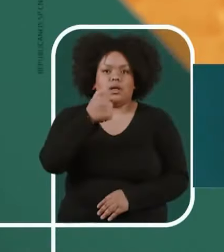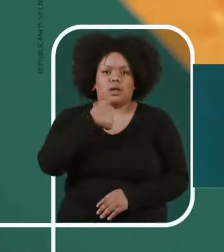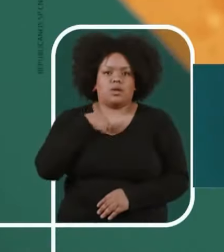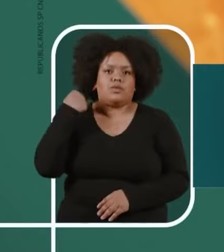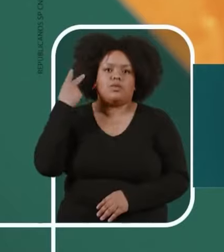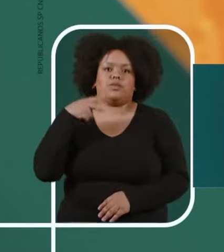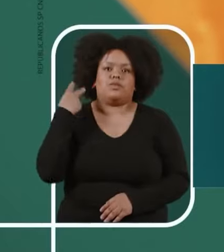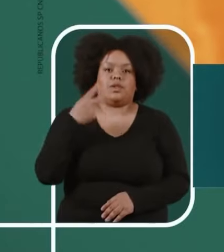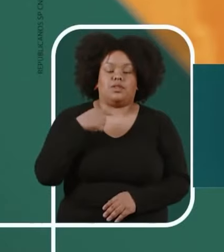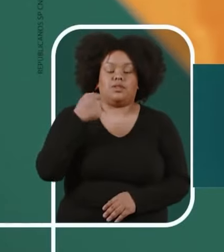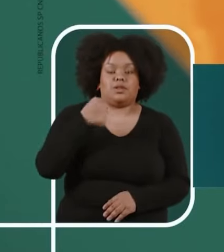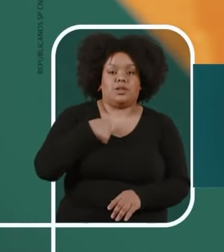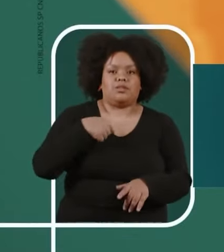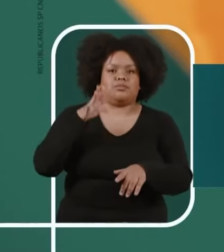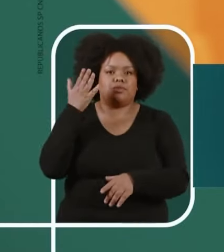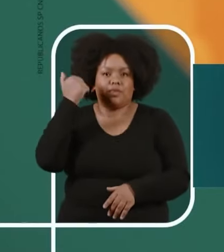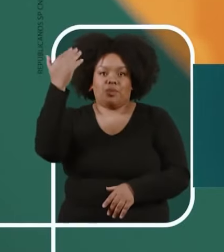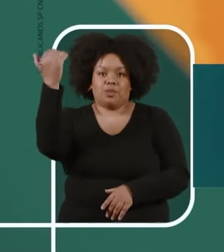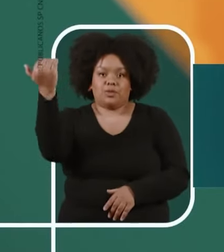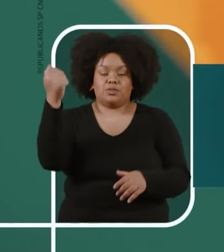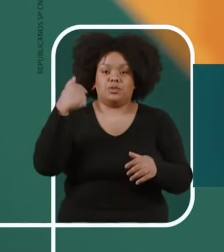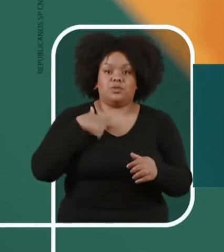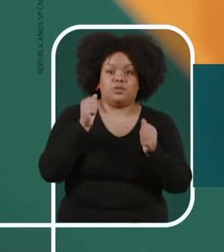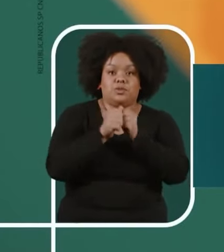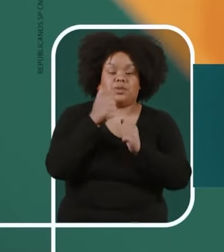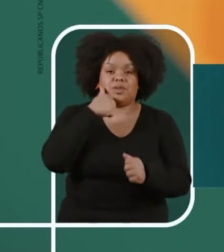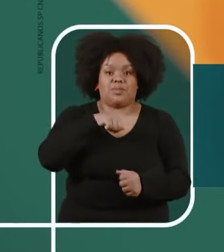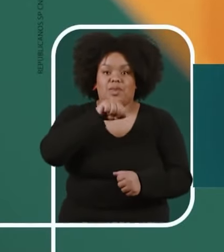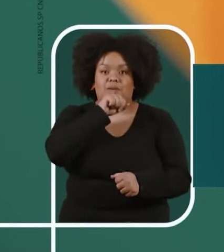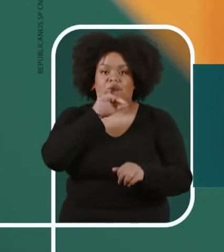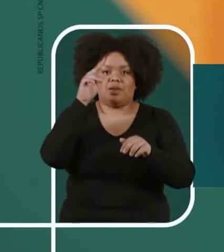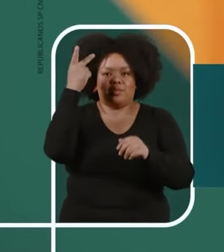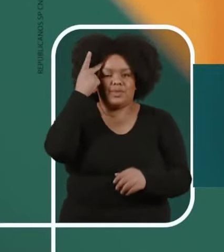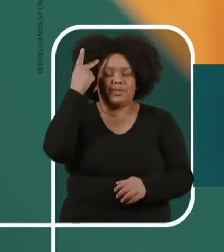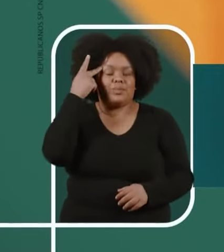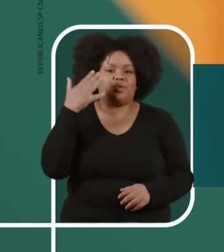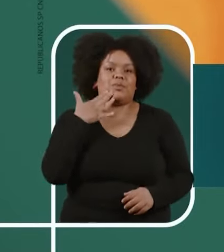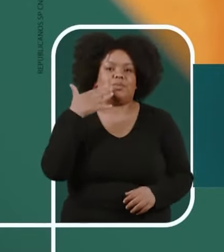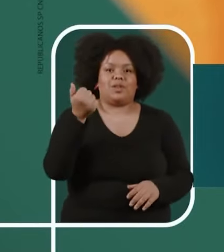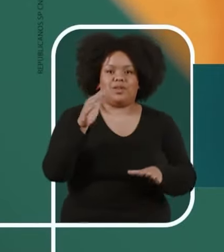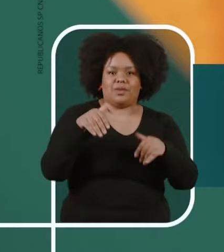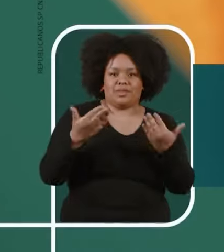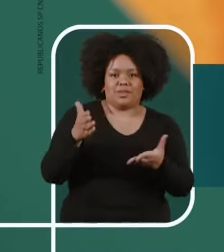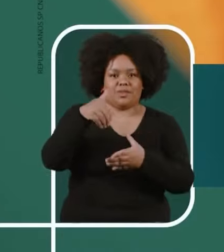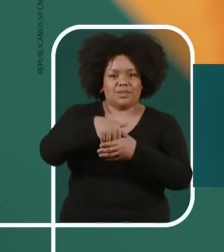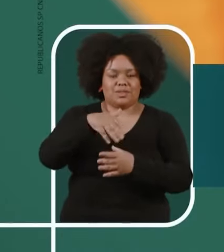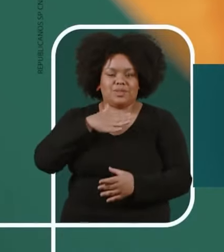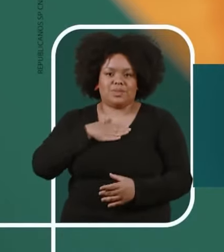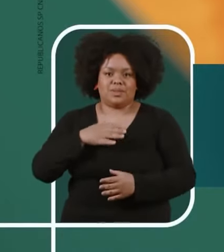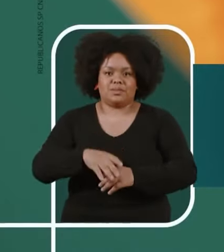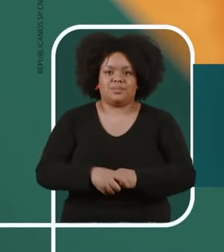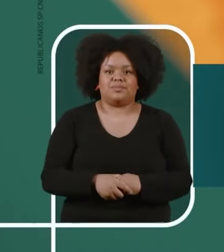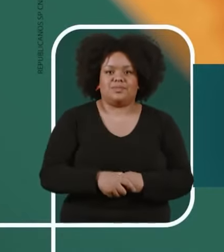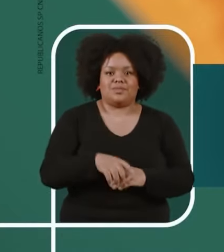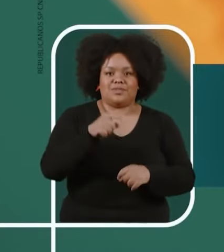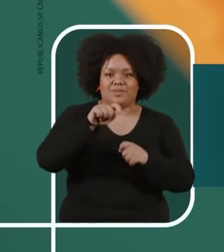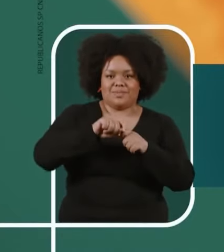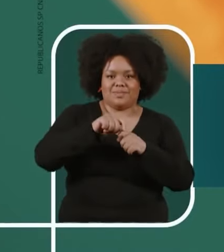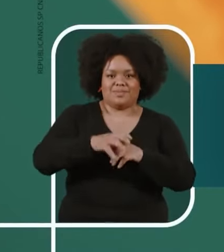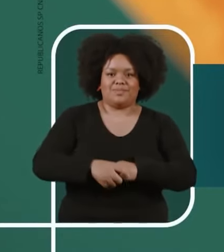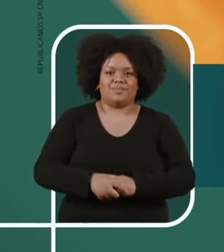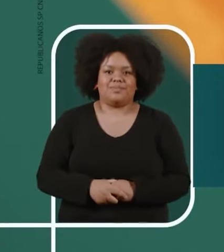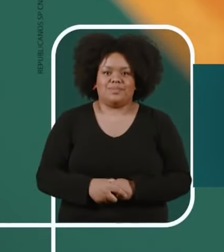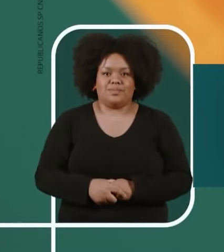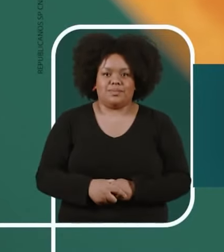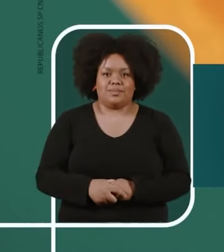Eu sou o Cláudia Baronesa. Eu sou o Emice Gui. Eu e minha mãe estamos juntos por uma São Paulo melhor. Então vote 10-0-11. Faz